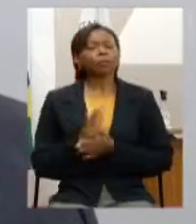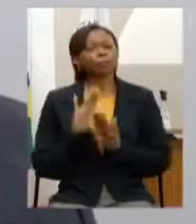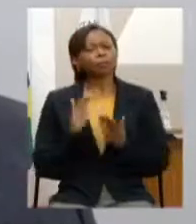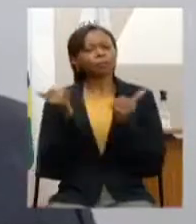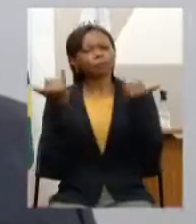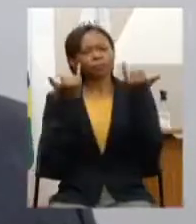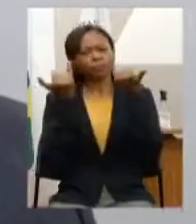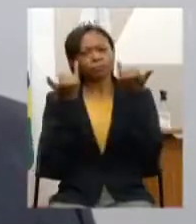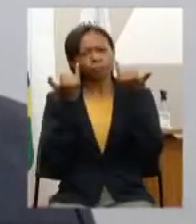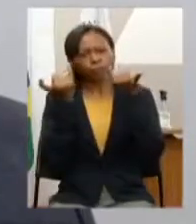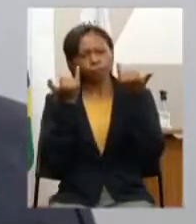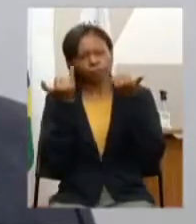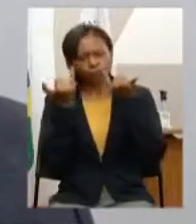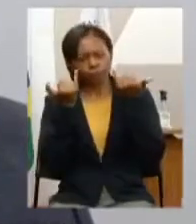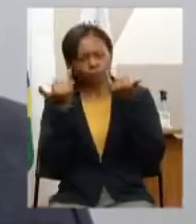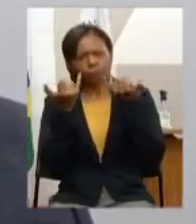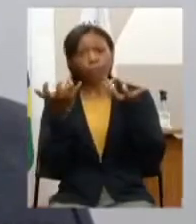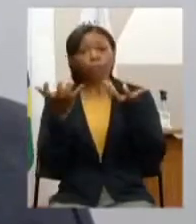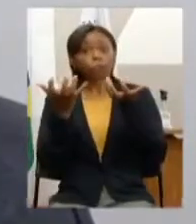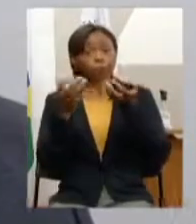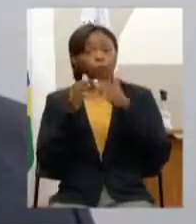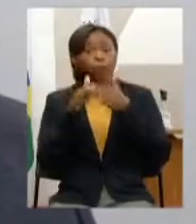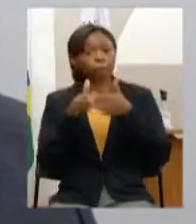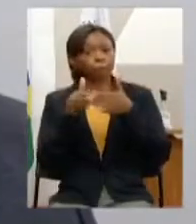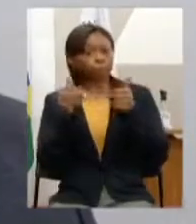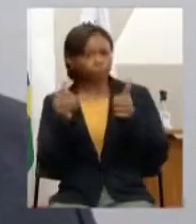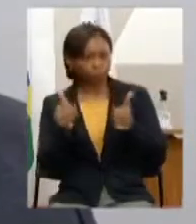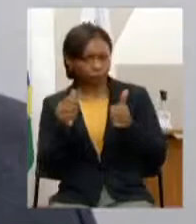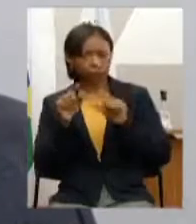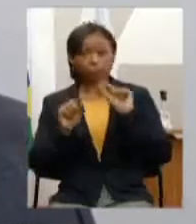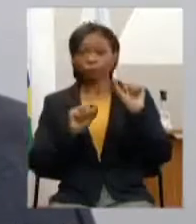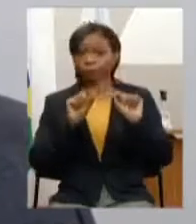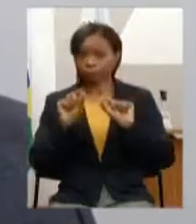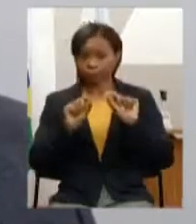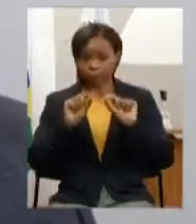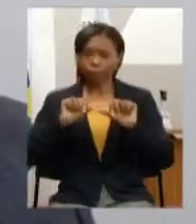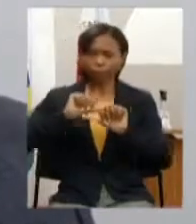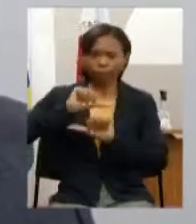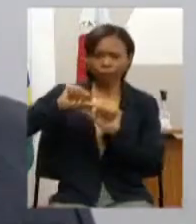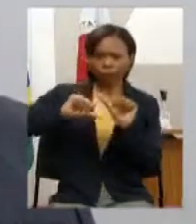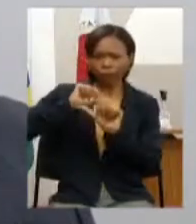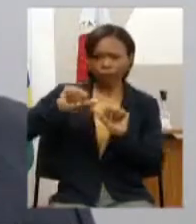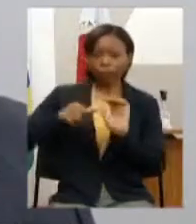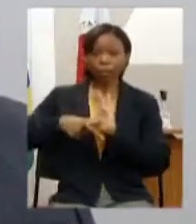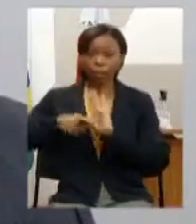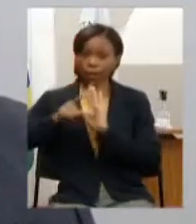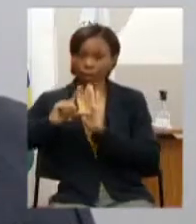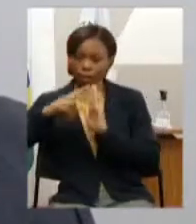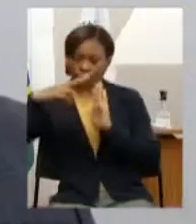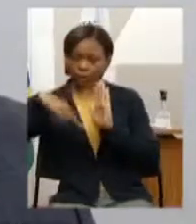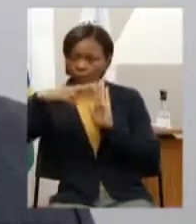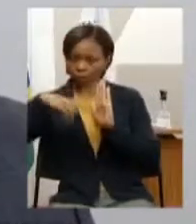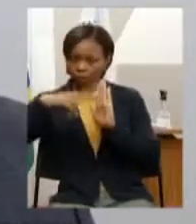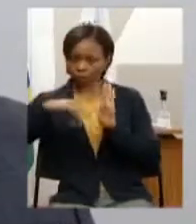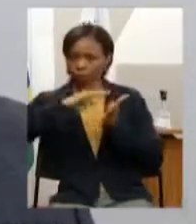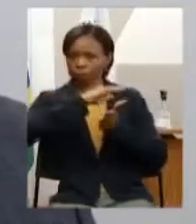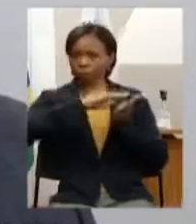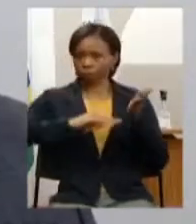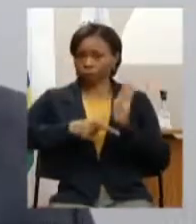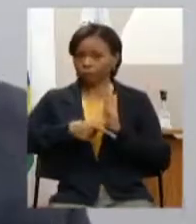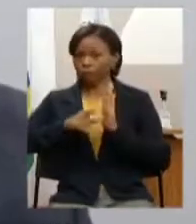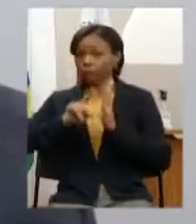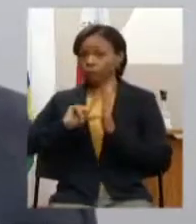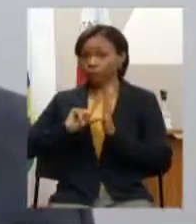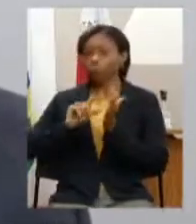senhor presidente pedir para quebrar um pouquinho antes da leitura do documento fazer uma